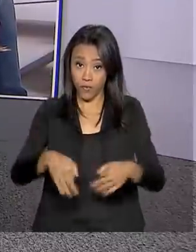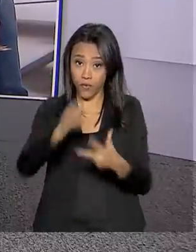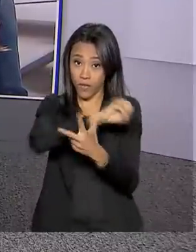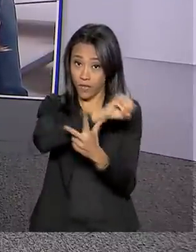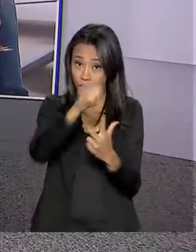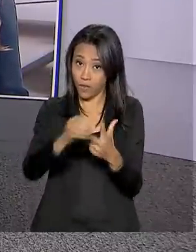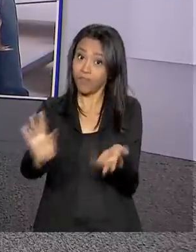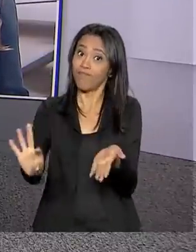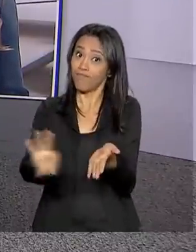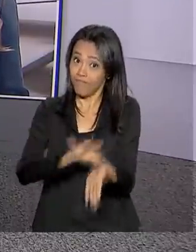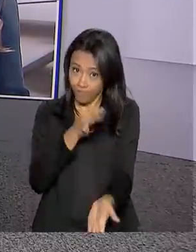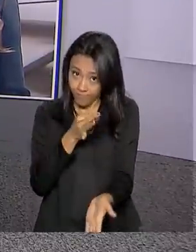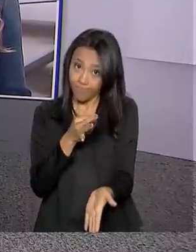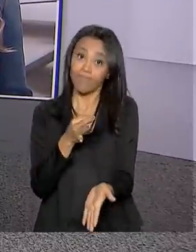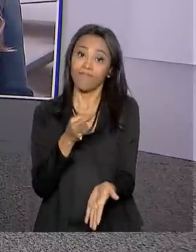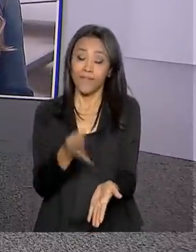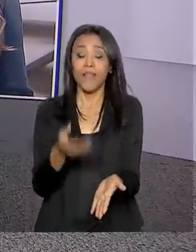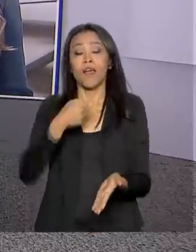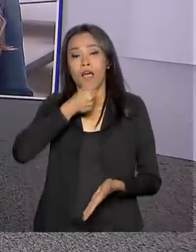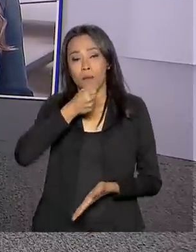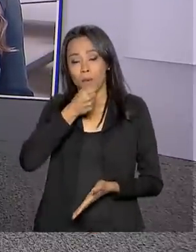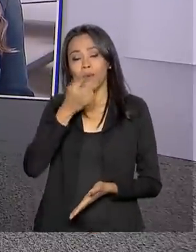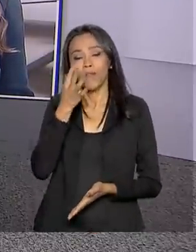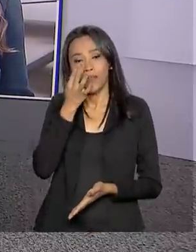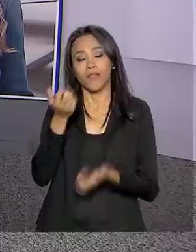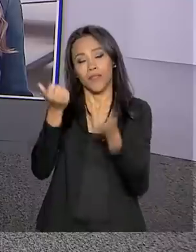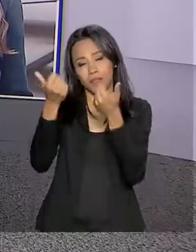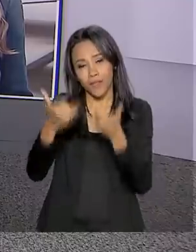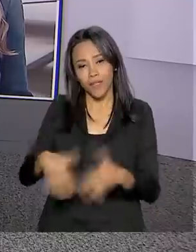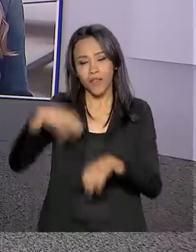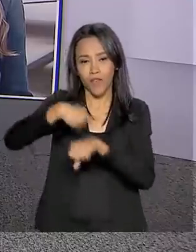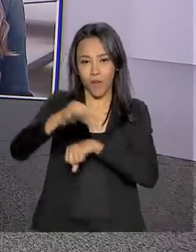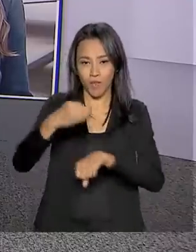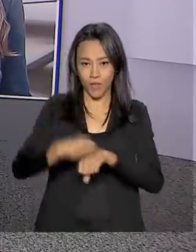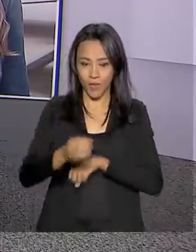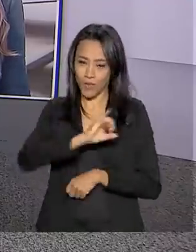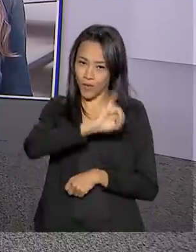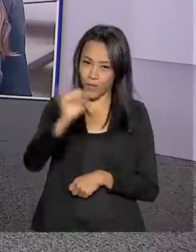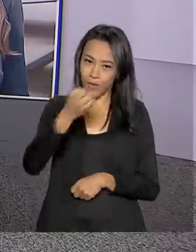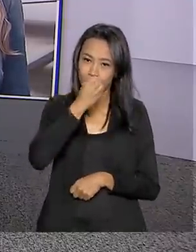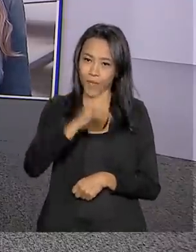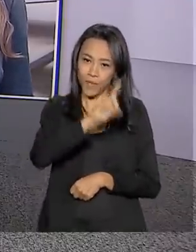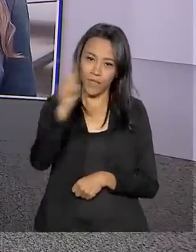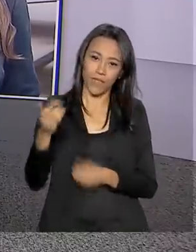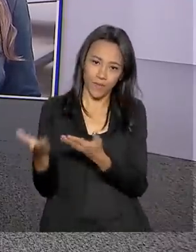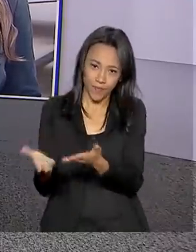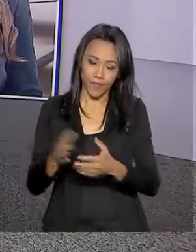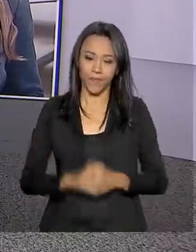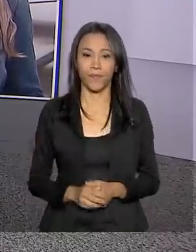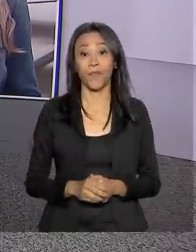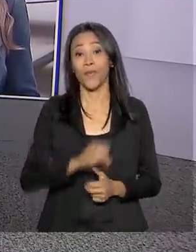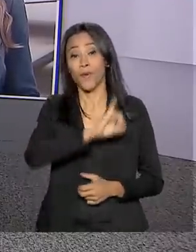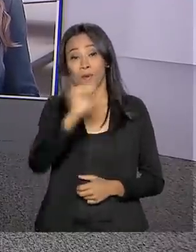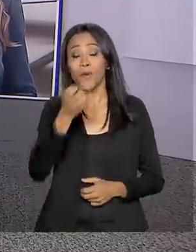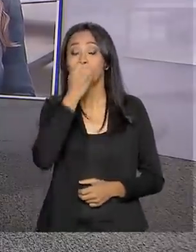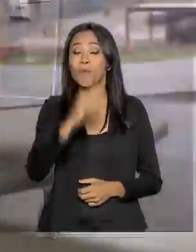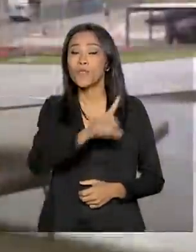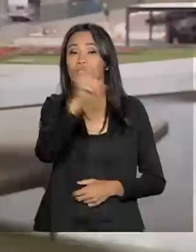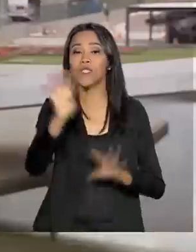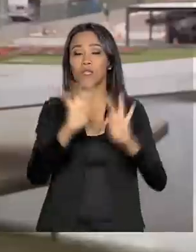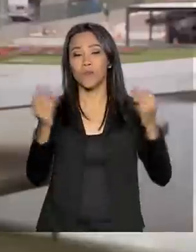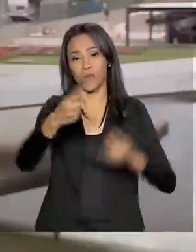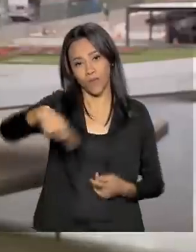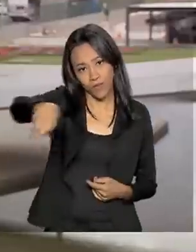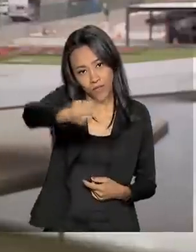o Exame Nacional do Ensino Médio. A repórter Selma Dias tem mais informações para a gente agora. Oi, Selma, bom dia para você. Oi, Carla, bom dia a você e a todos.